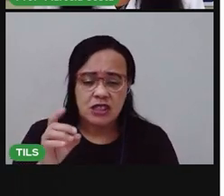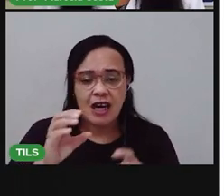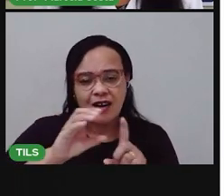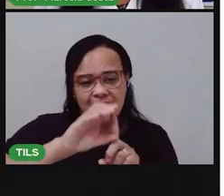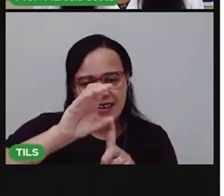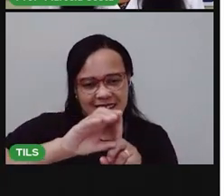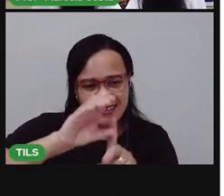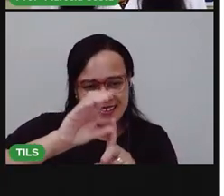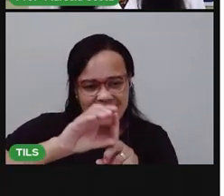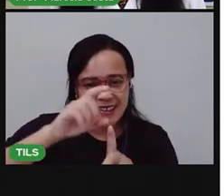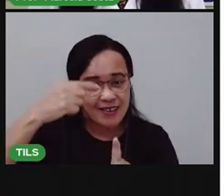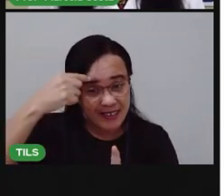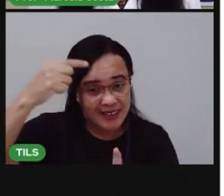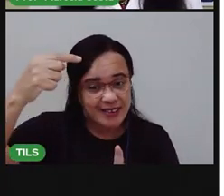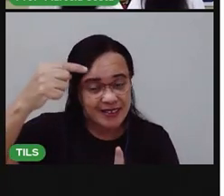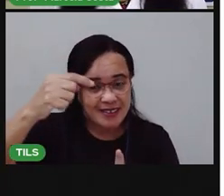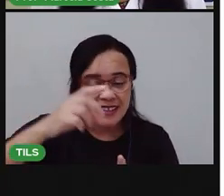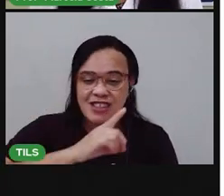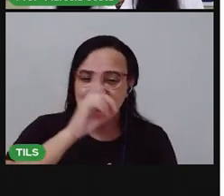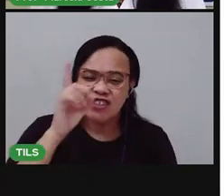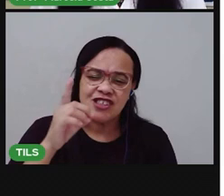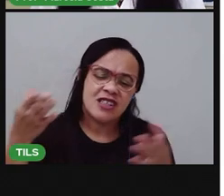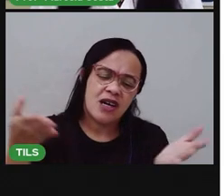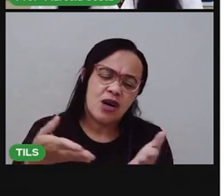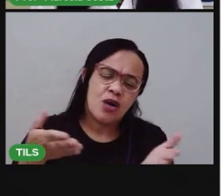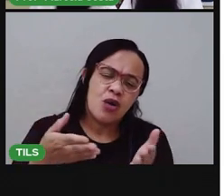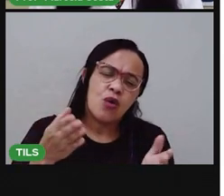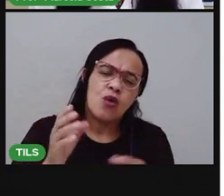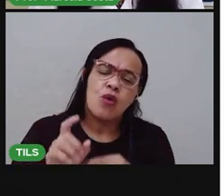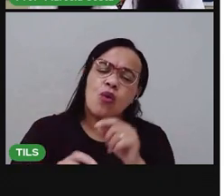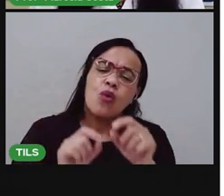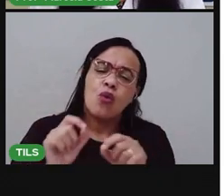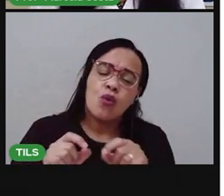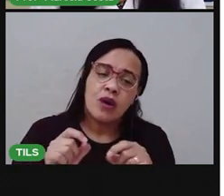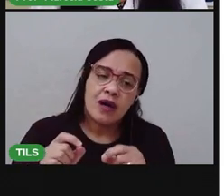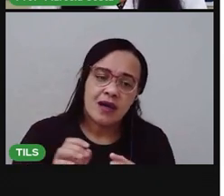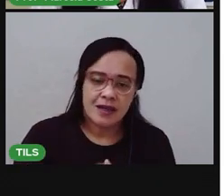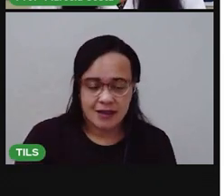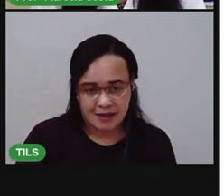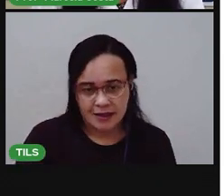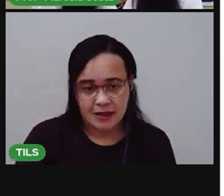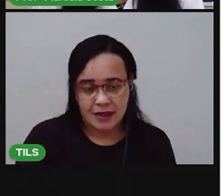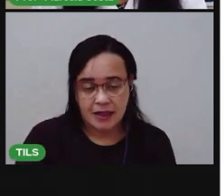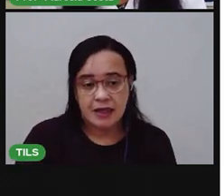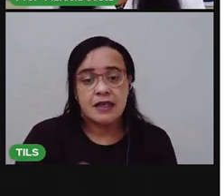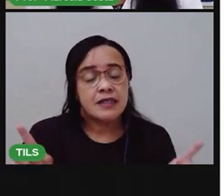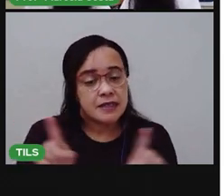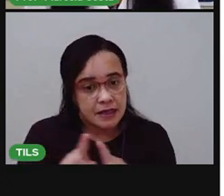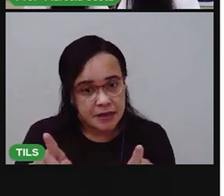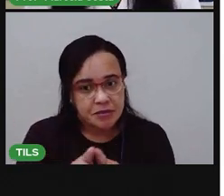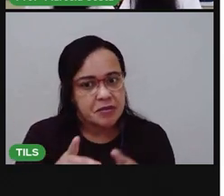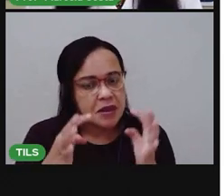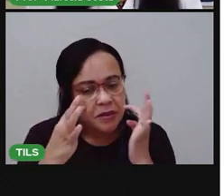calendário, tá? Observe aí os números que você utiliza no seu dia a dia.